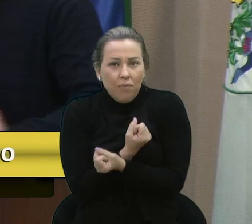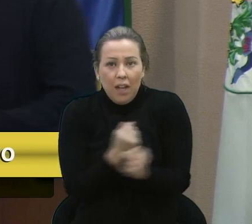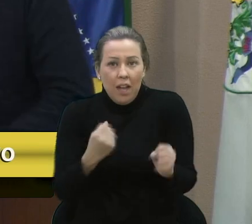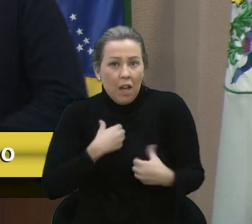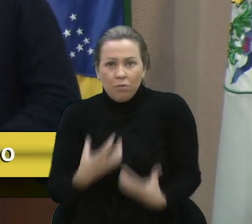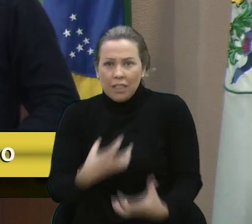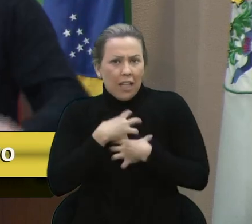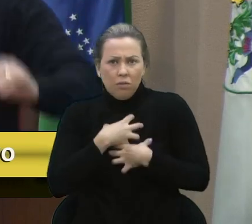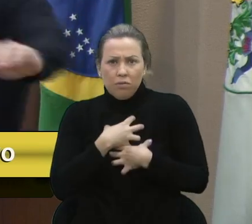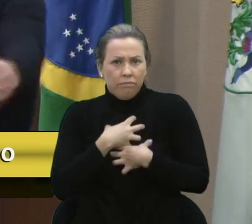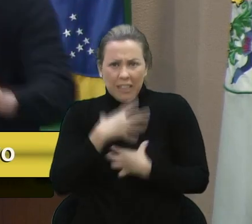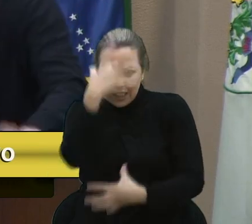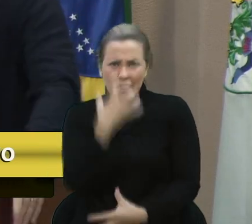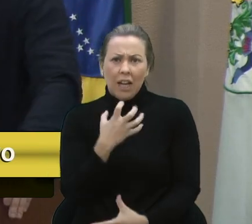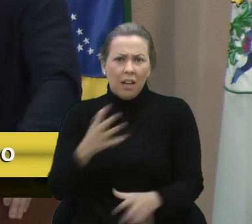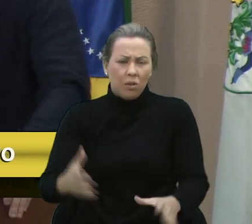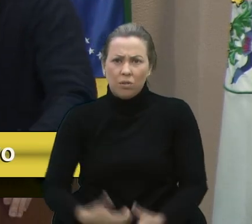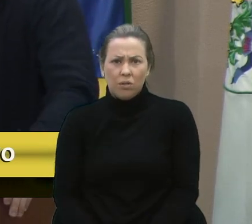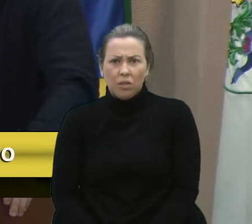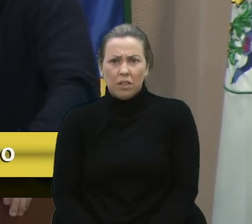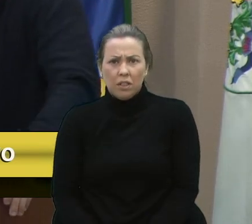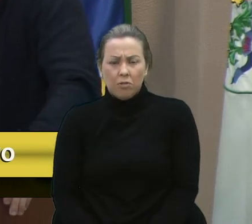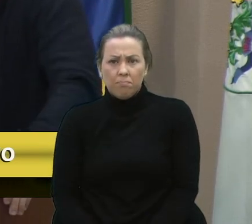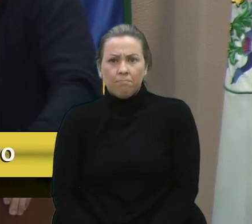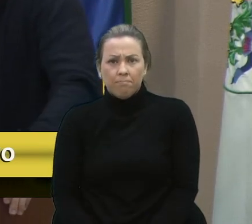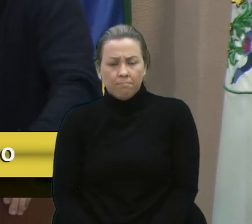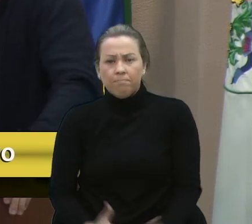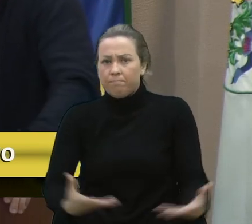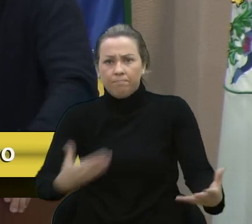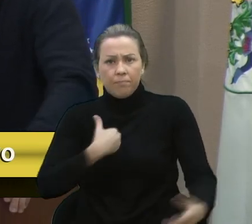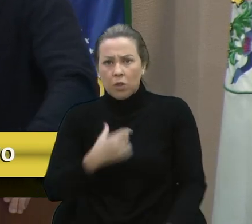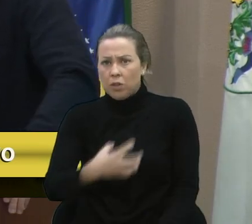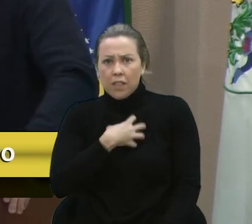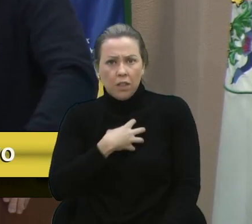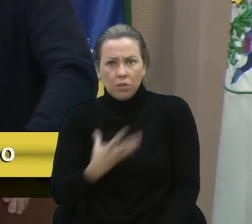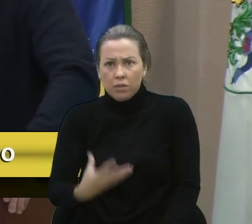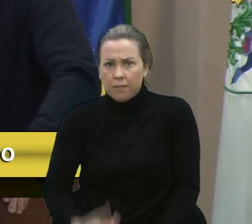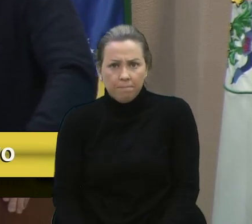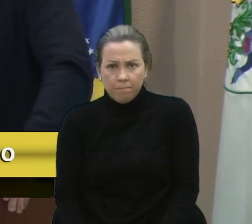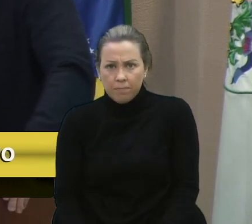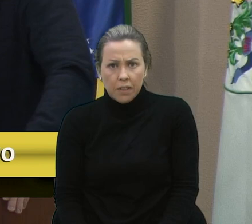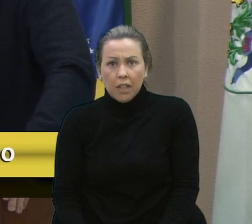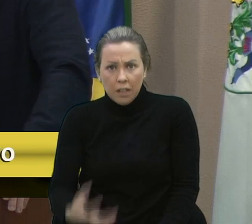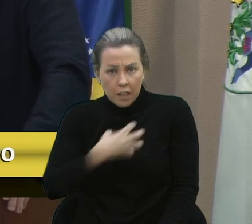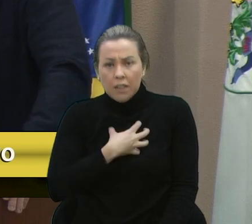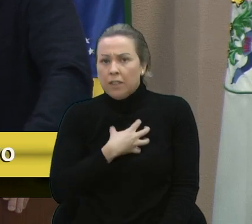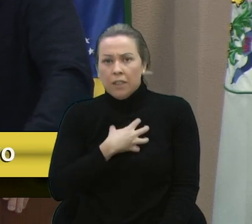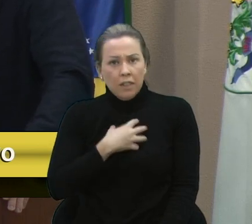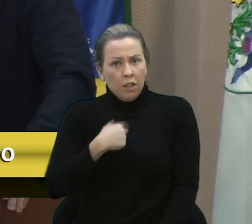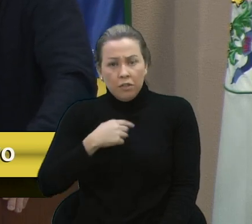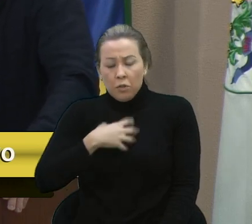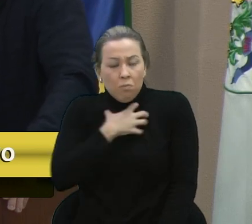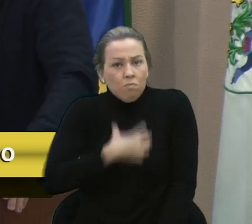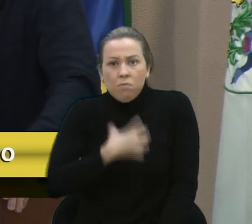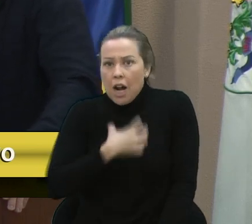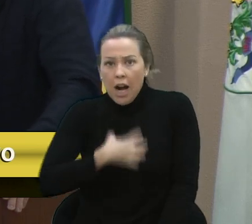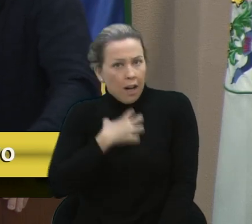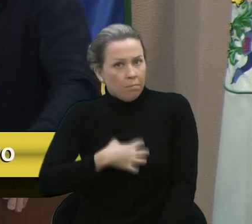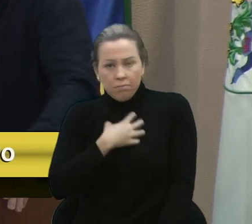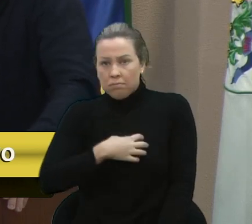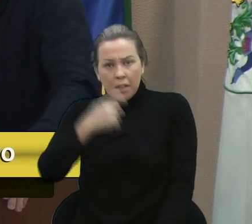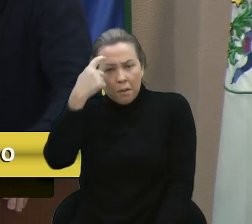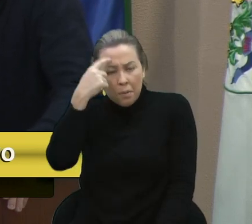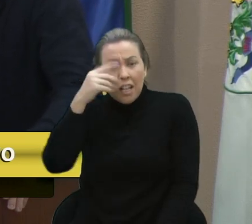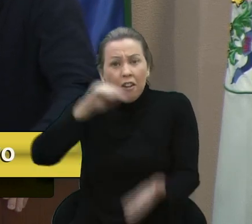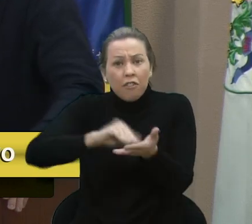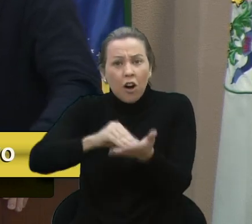Olha, sinceramente, a gente fica, já lhe concedo as partes, a gente fica tão indignado, saber que